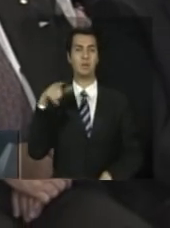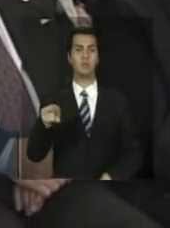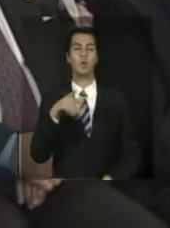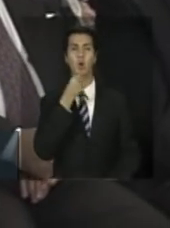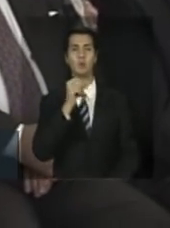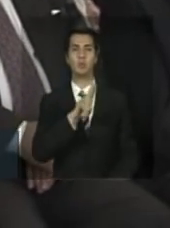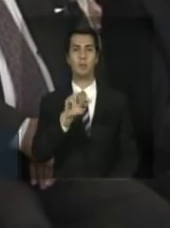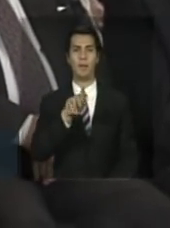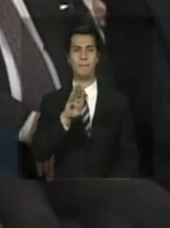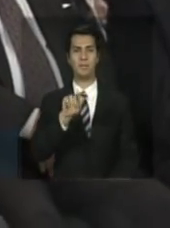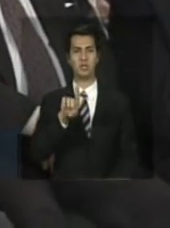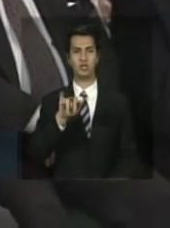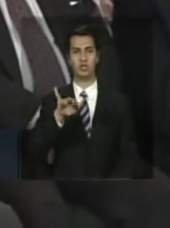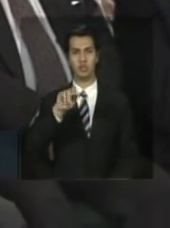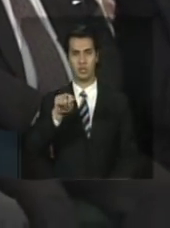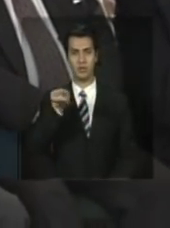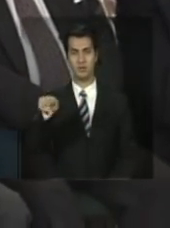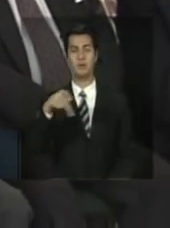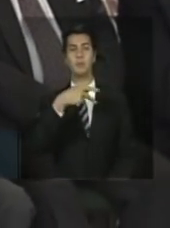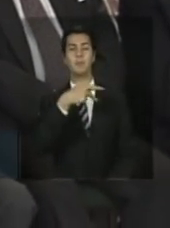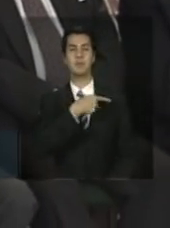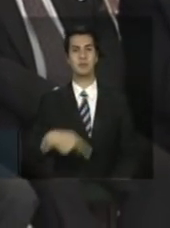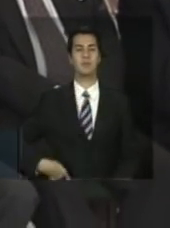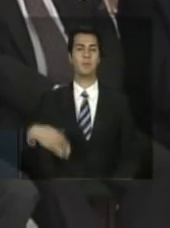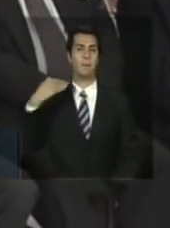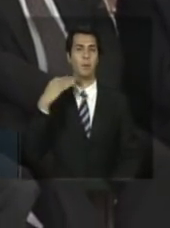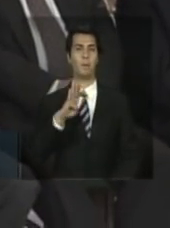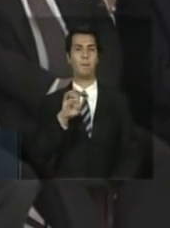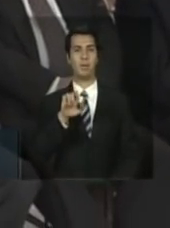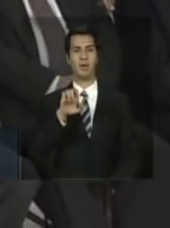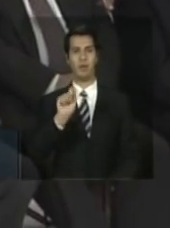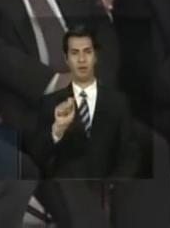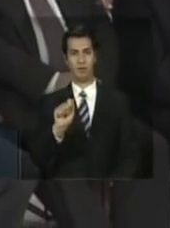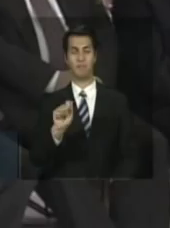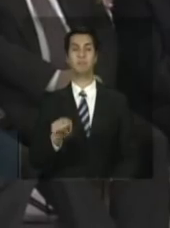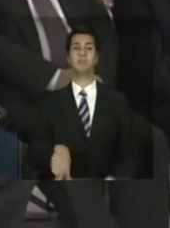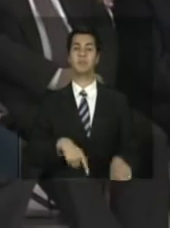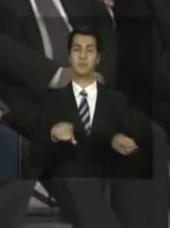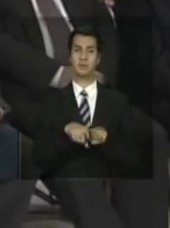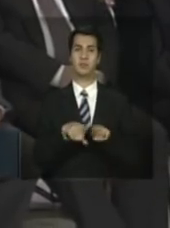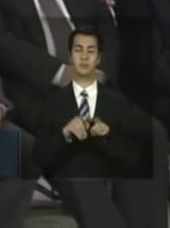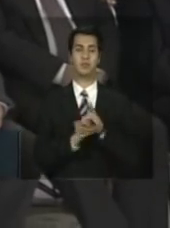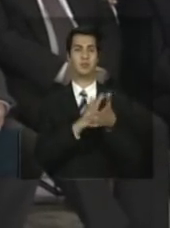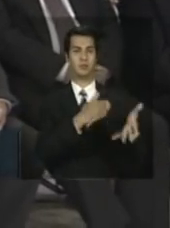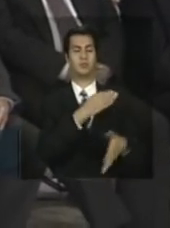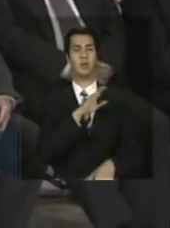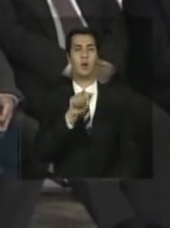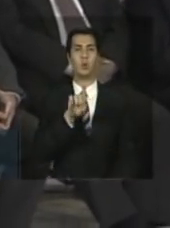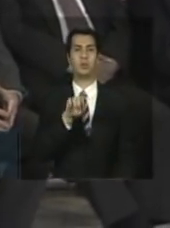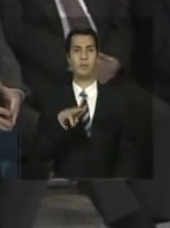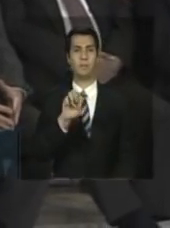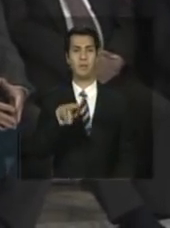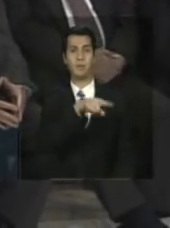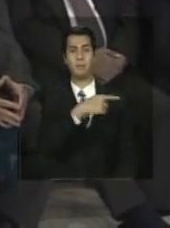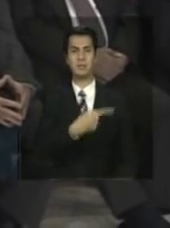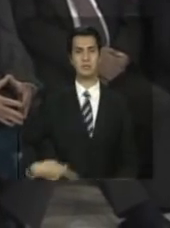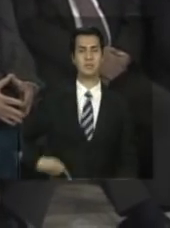José de Souza, Júnior do Banco da Amazônia, Aldemir Bendini do Banco do Brasil,